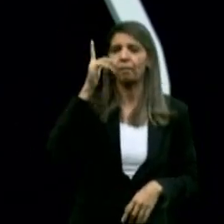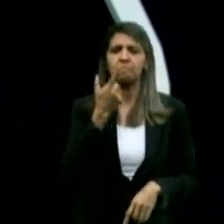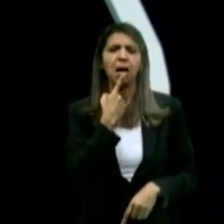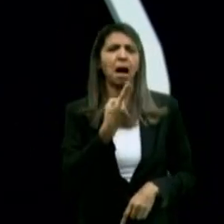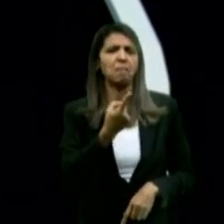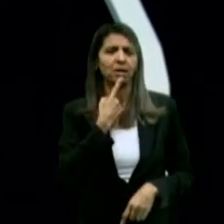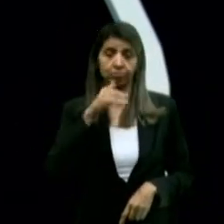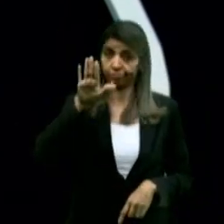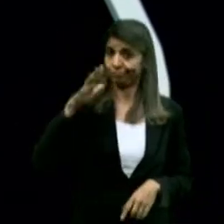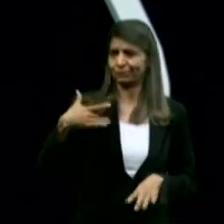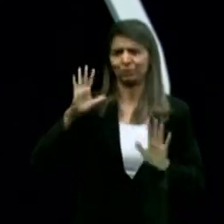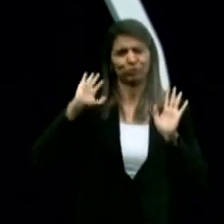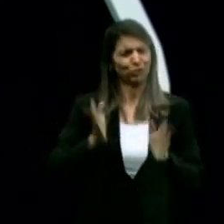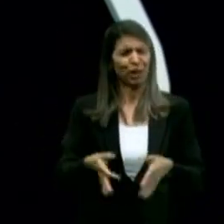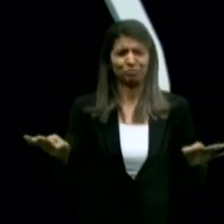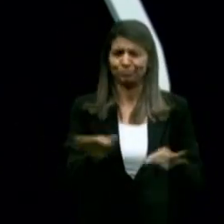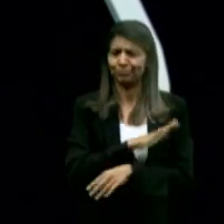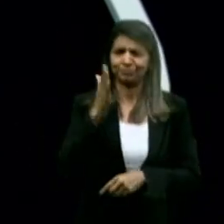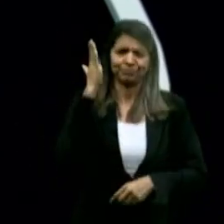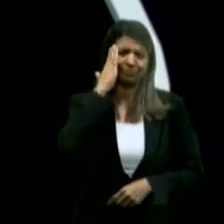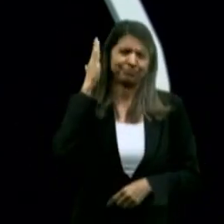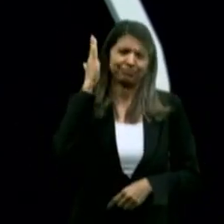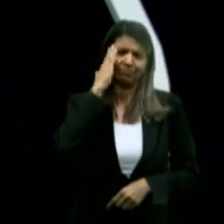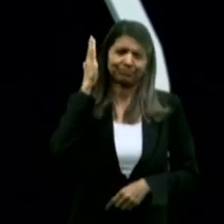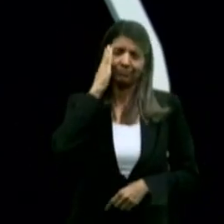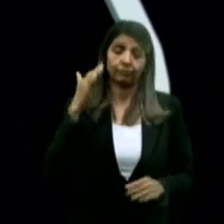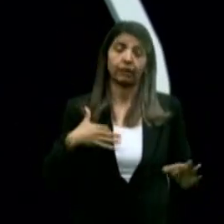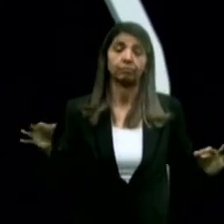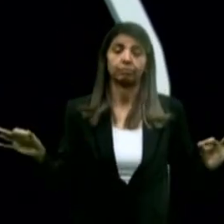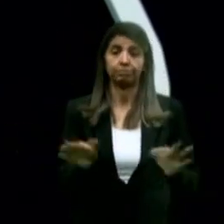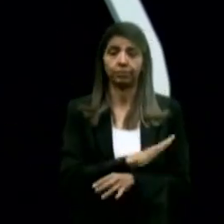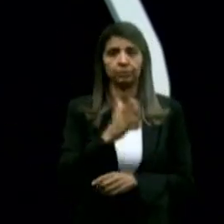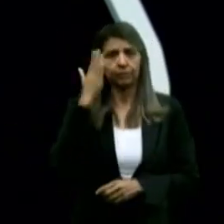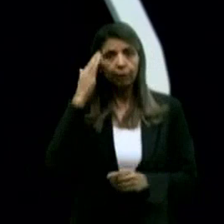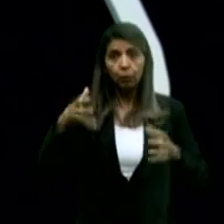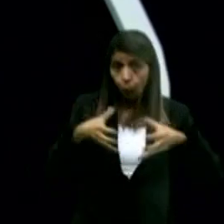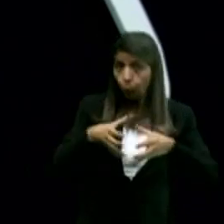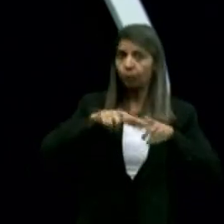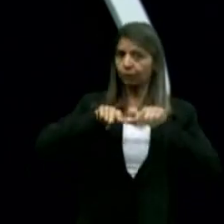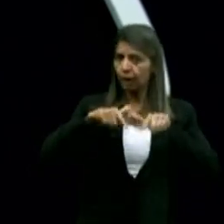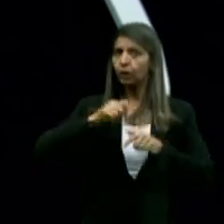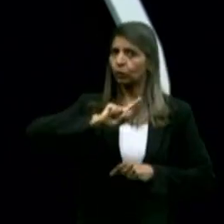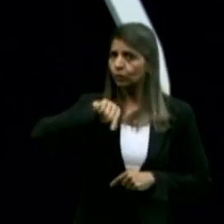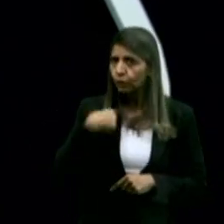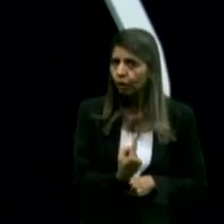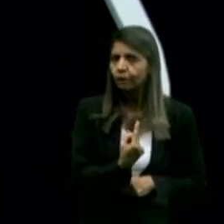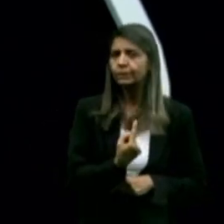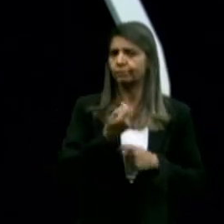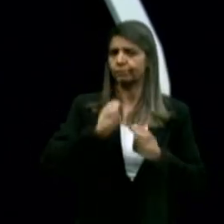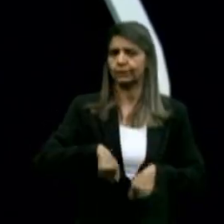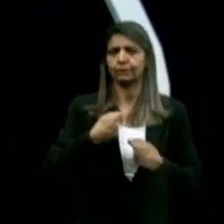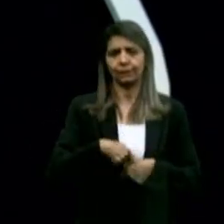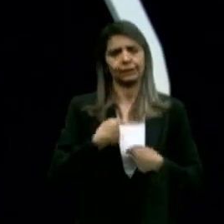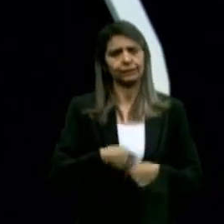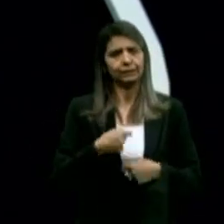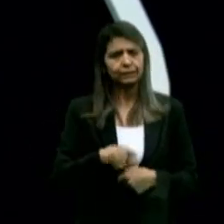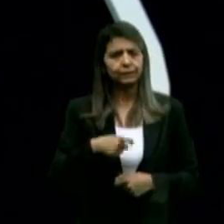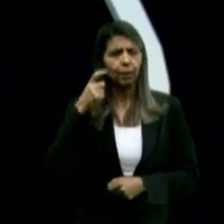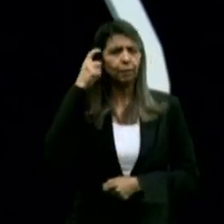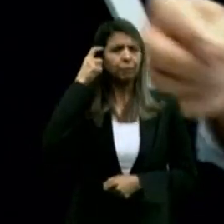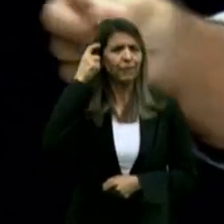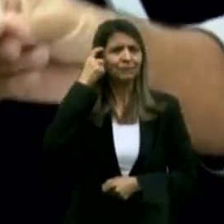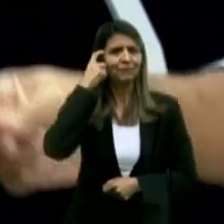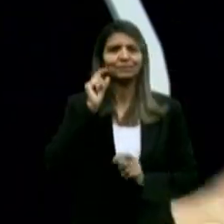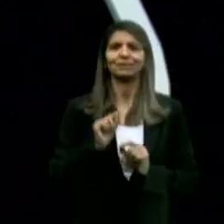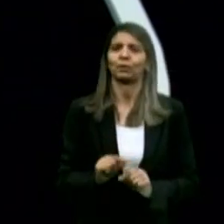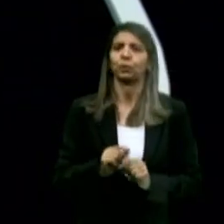estamos calejados e sabemos que a classe trabalhadora, nós, quem alimentamos, quem alimentamos